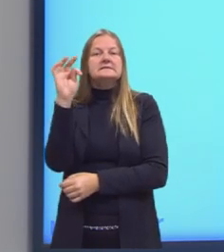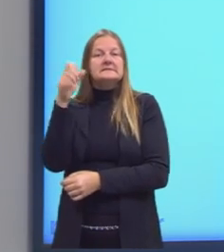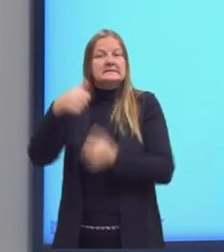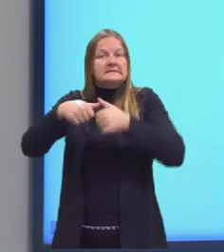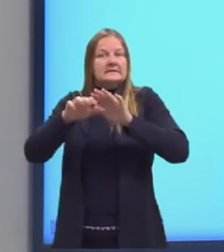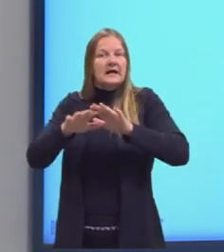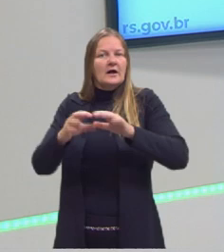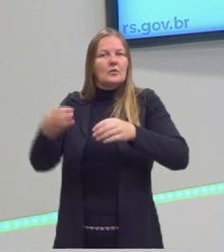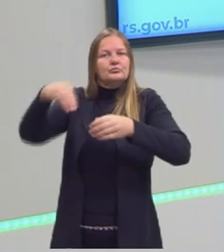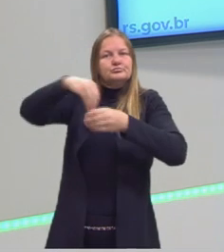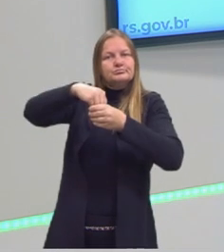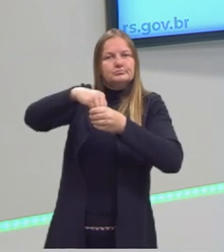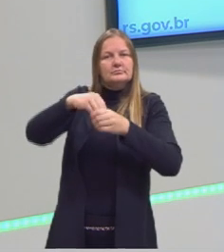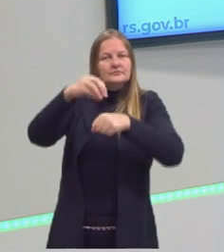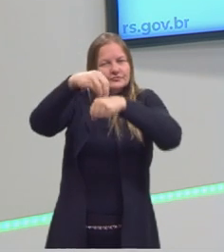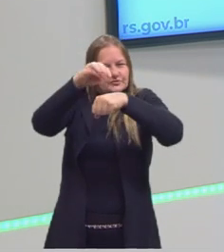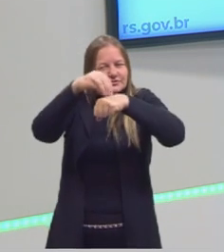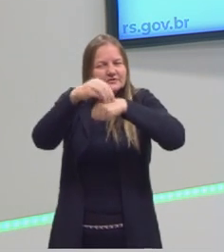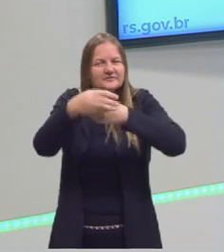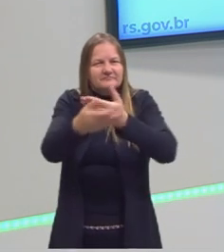Então, gravem essas dicas.